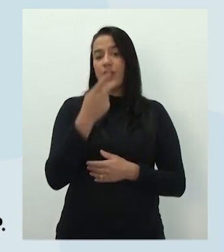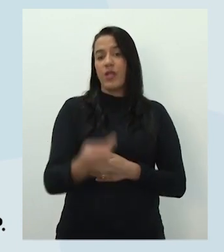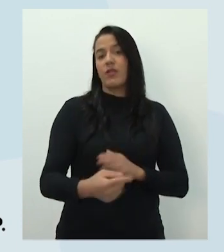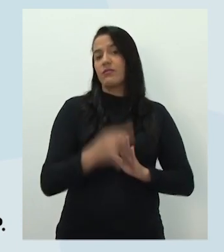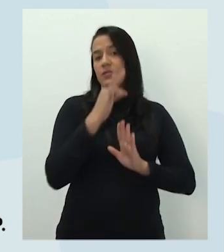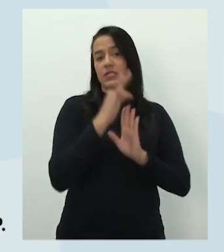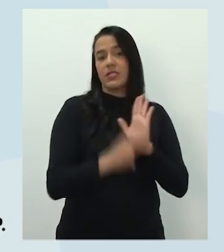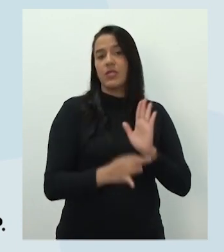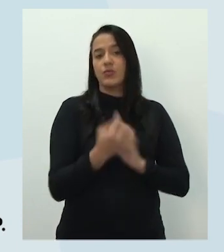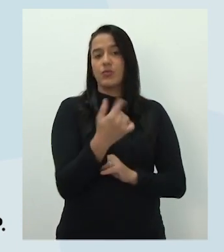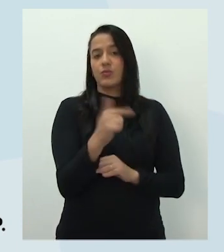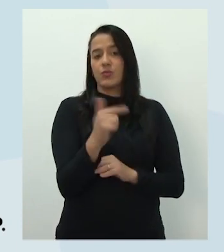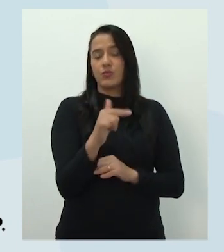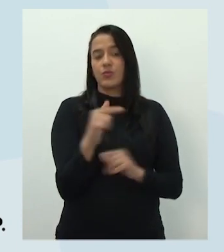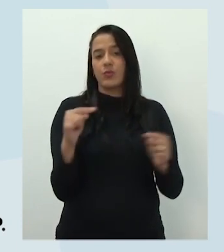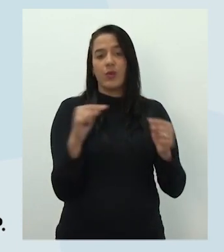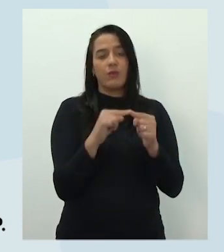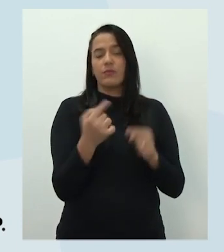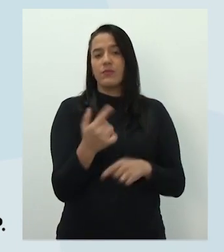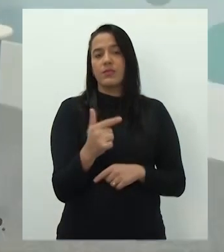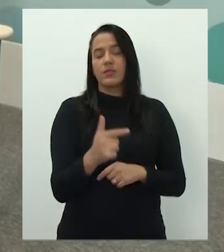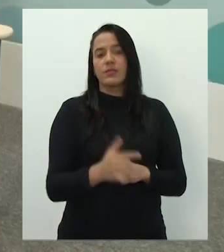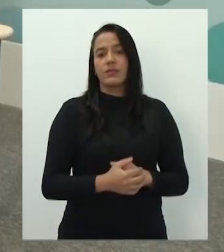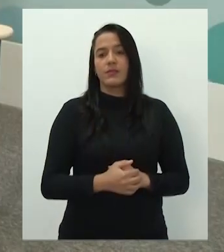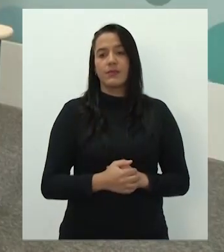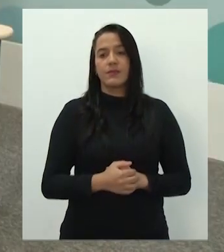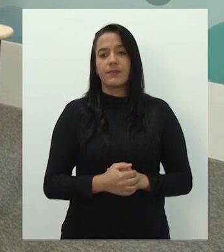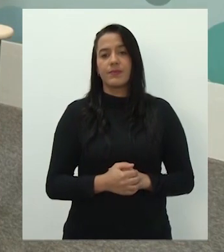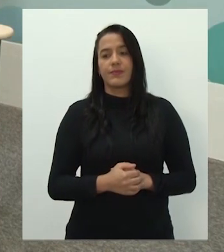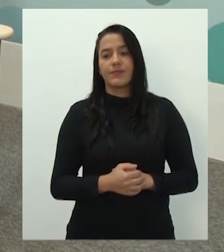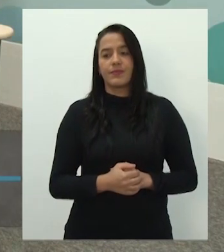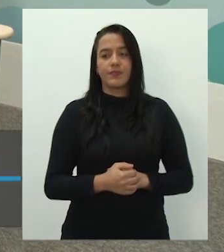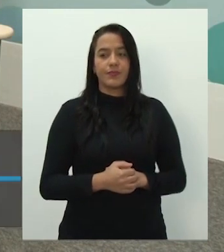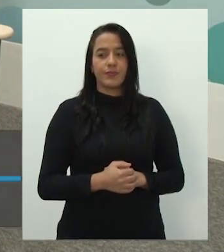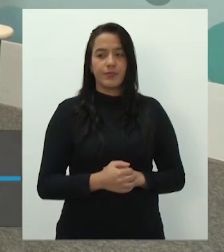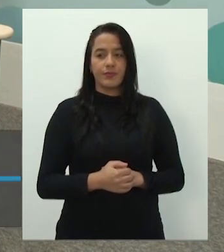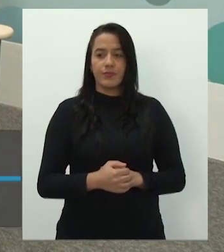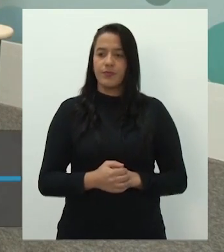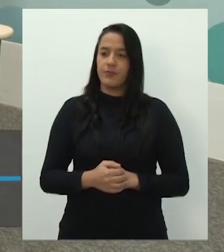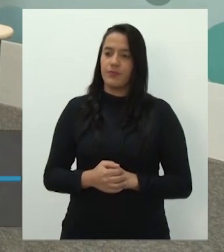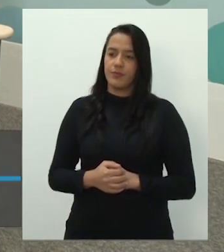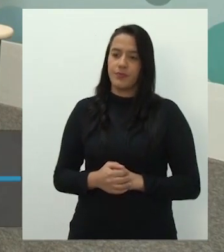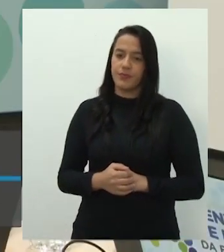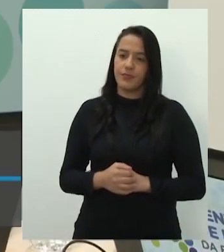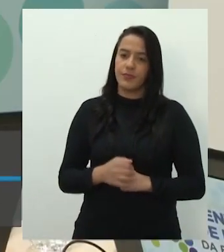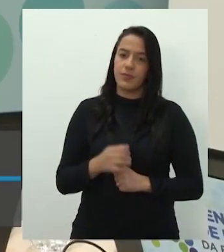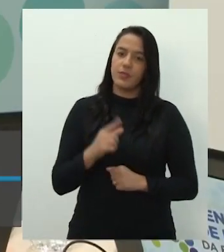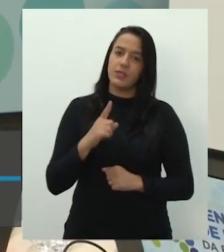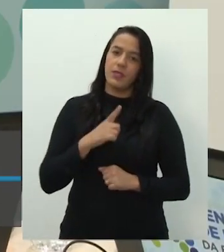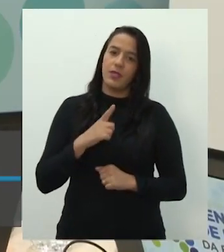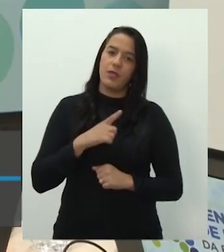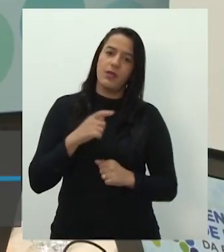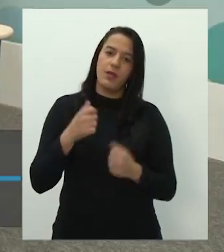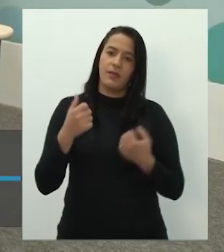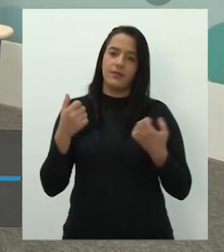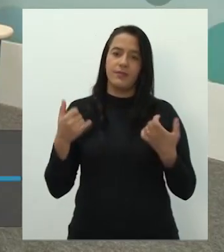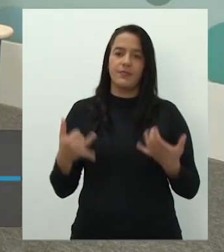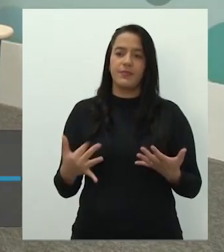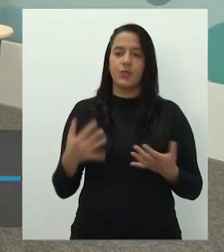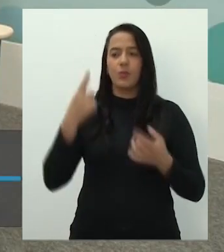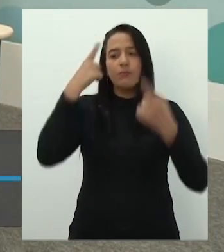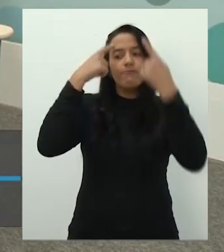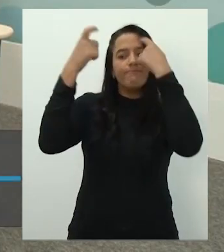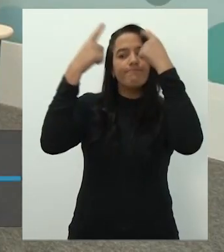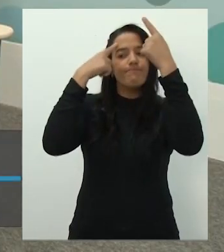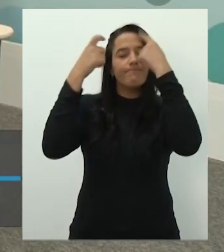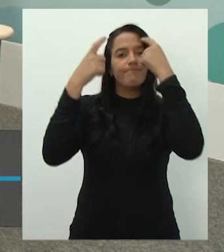considerada texto. Não é mal, Isso. A Amanda diz, dança e cartas. A dois ela responde, sim, porque expressam uma ideia. Ah, tá. É eu acabei vendo